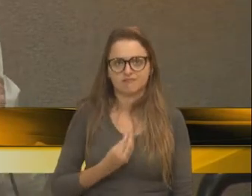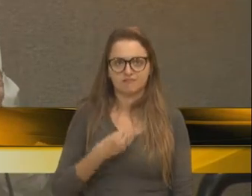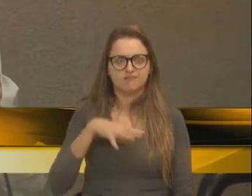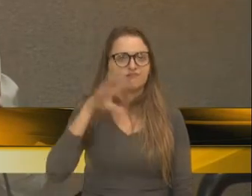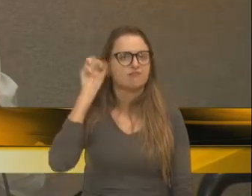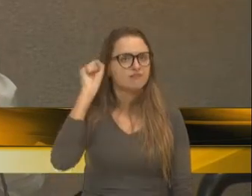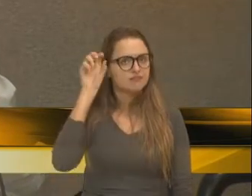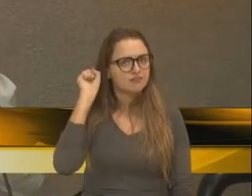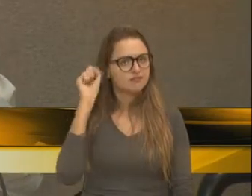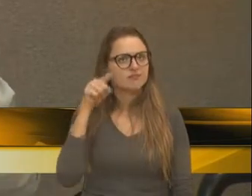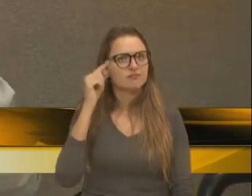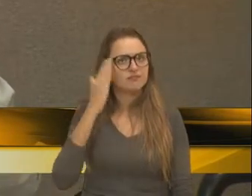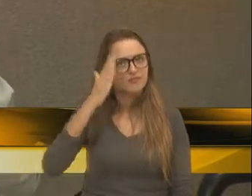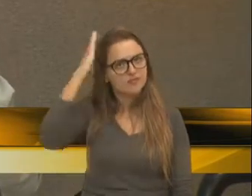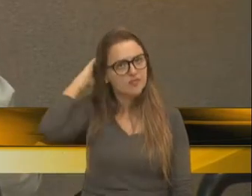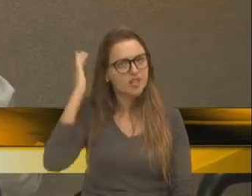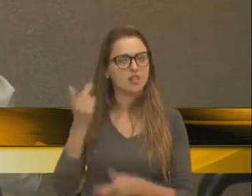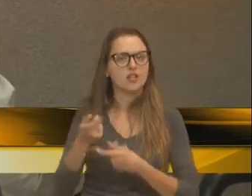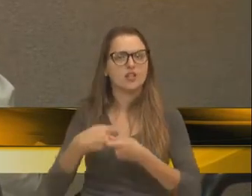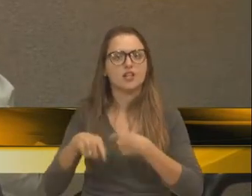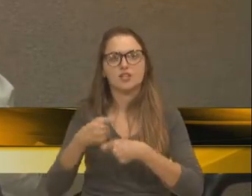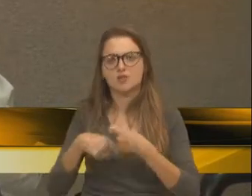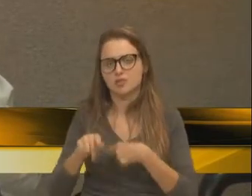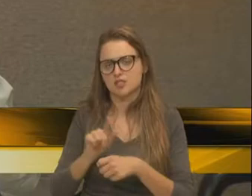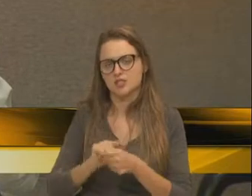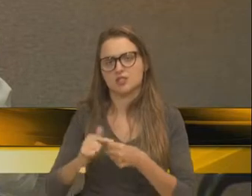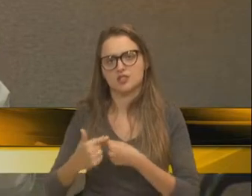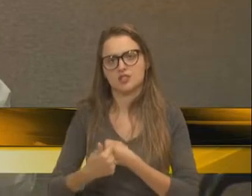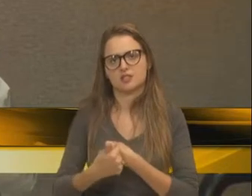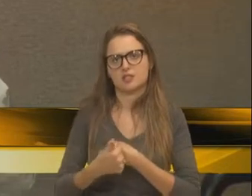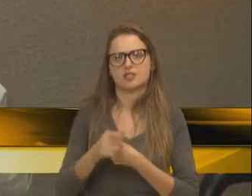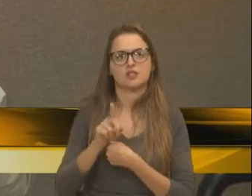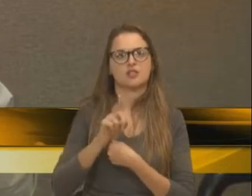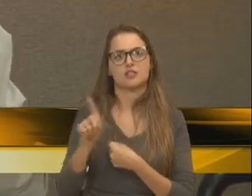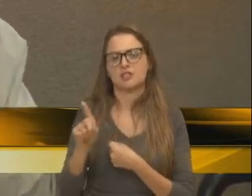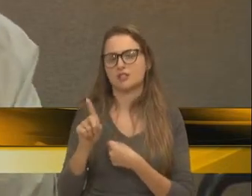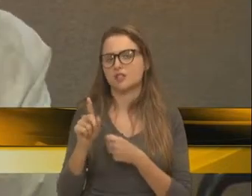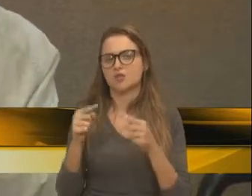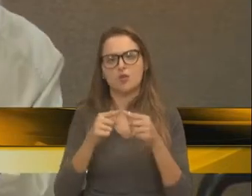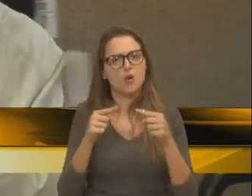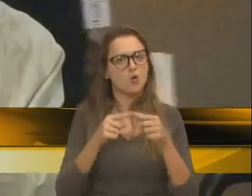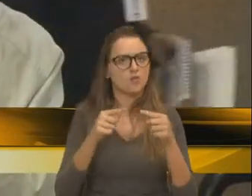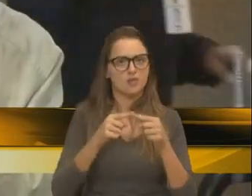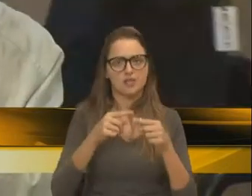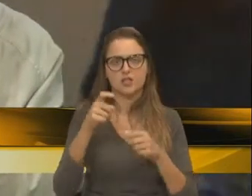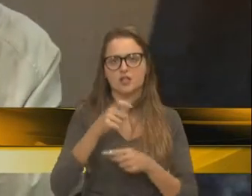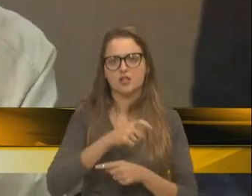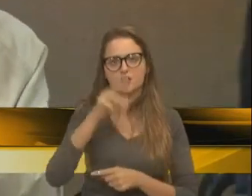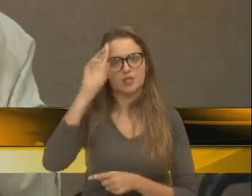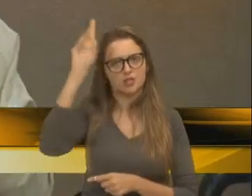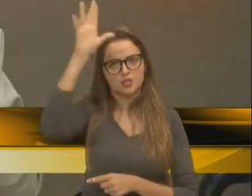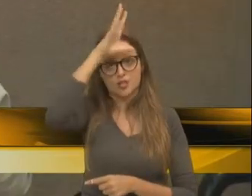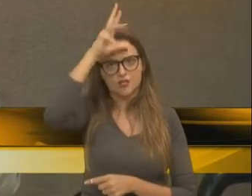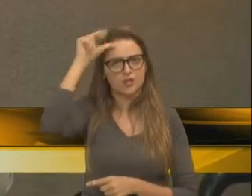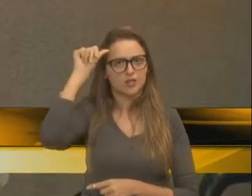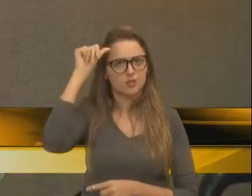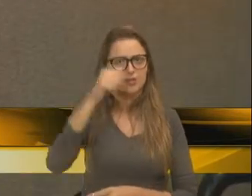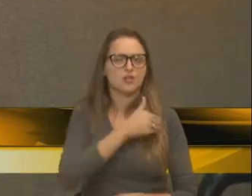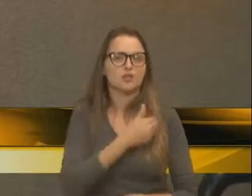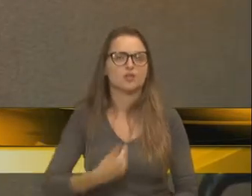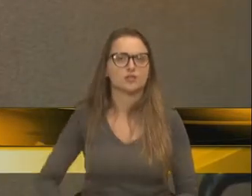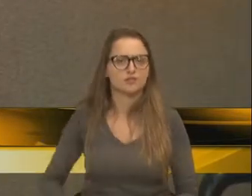isso de um gestor que não está à altura de ser prefeito de uma cidade que nem Caxias do Sul,